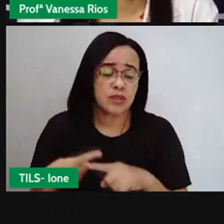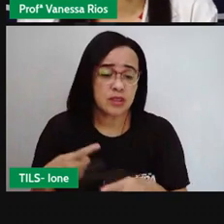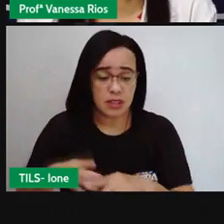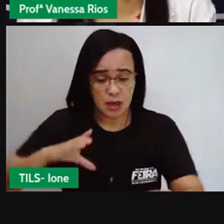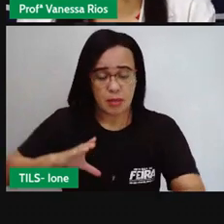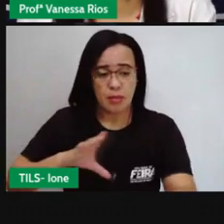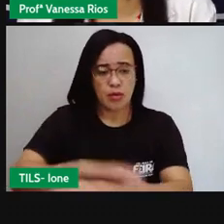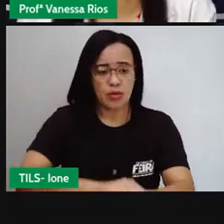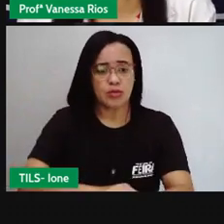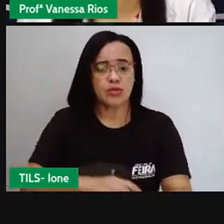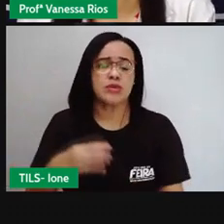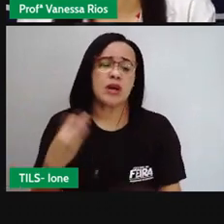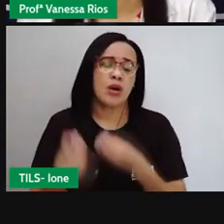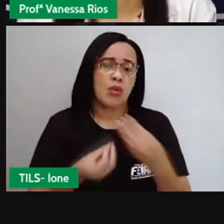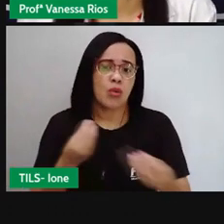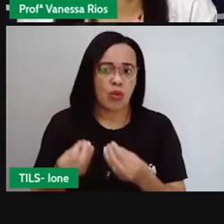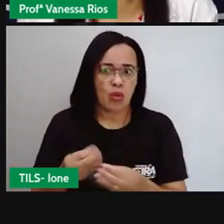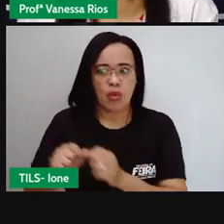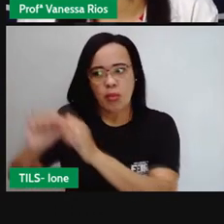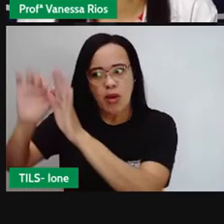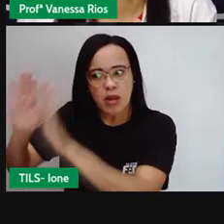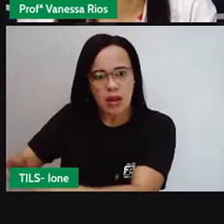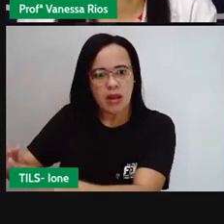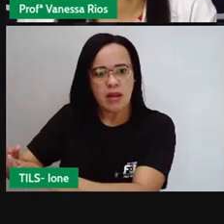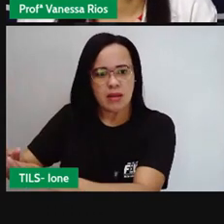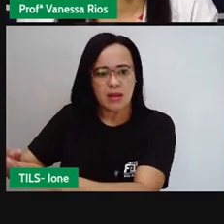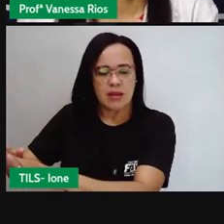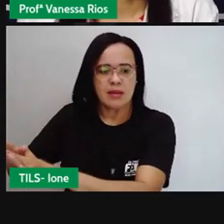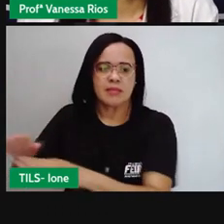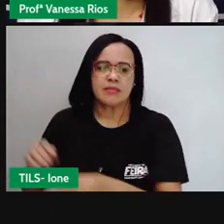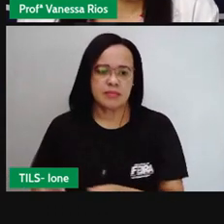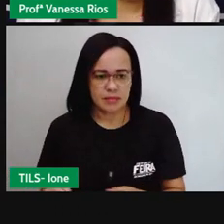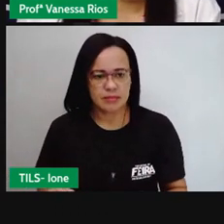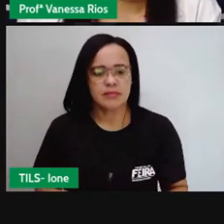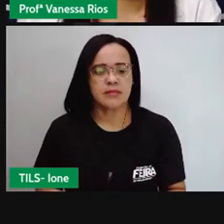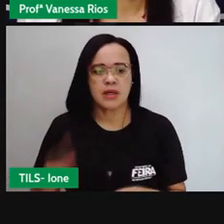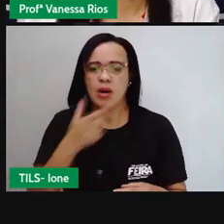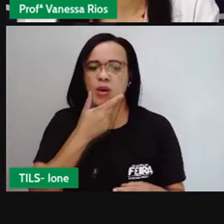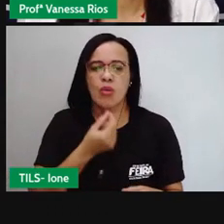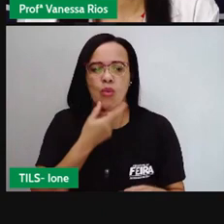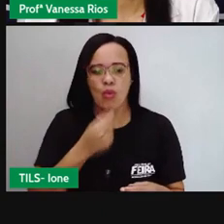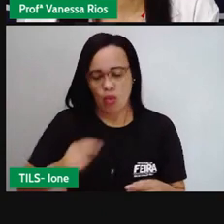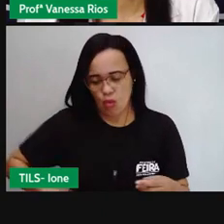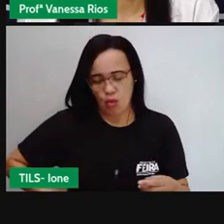comercialização passou a ser direta dos portos brasileiros.